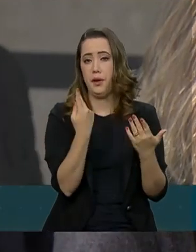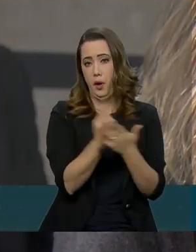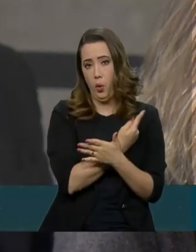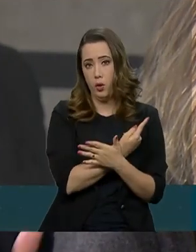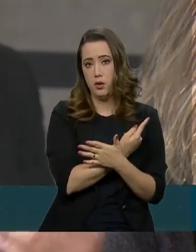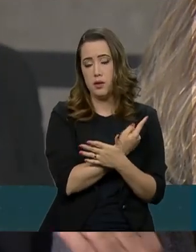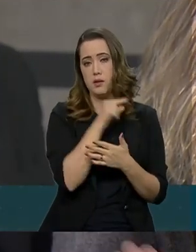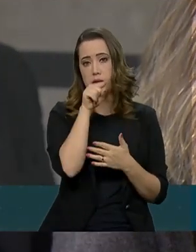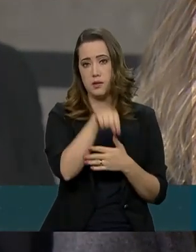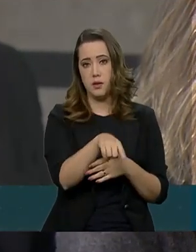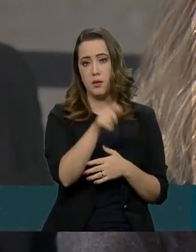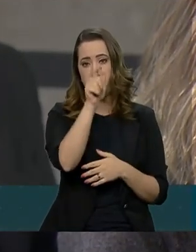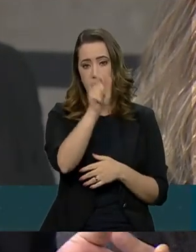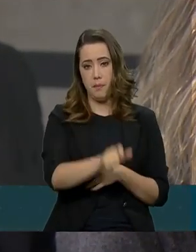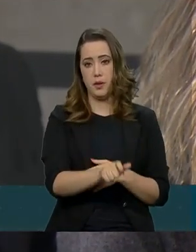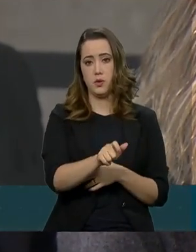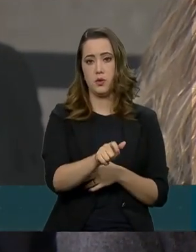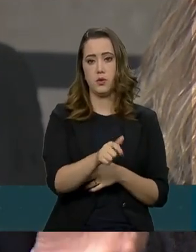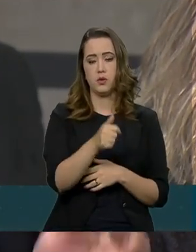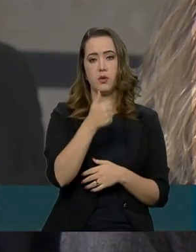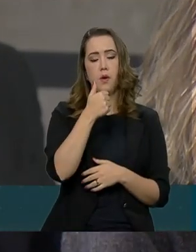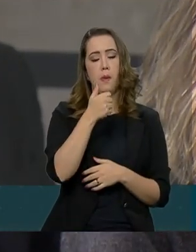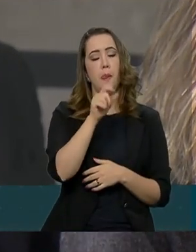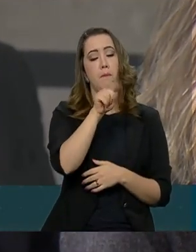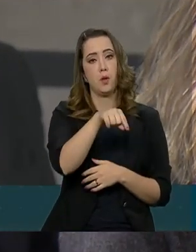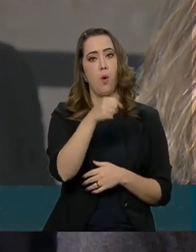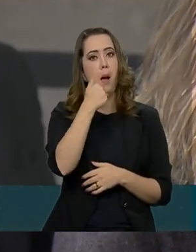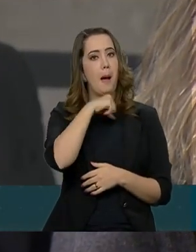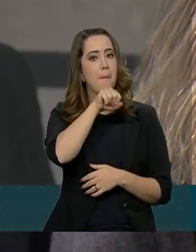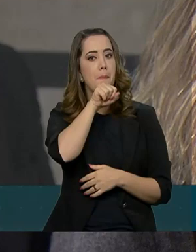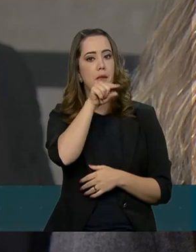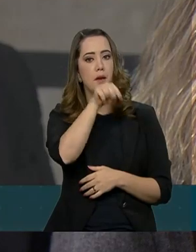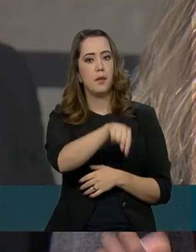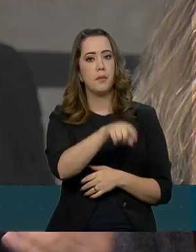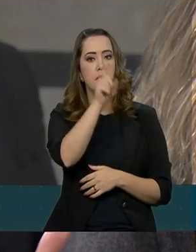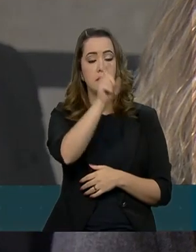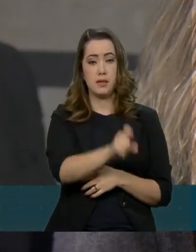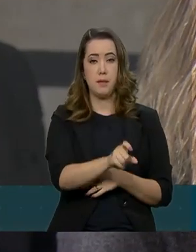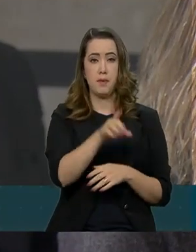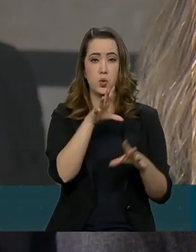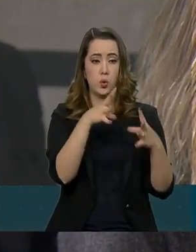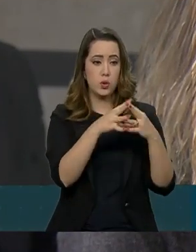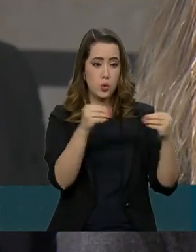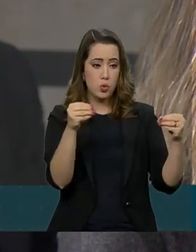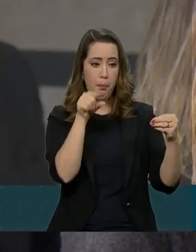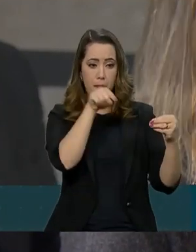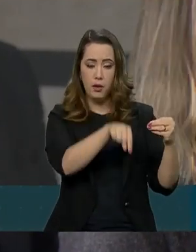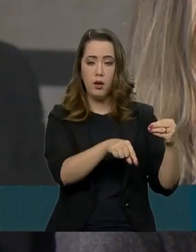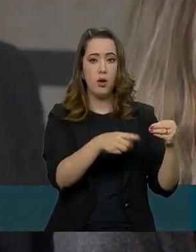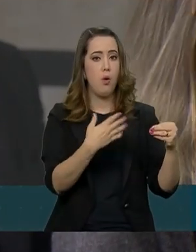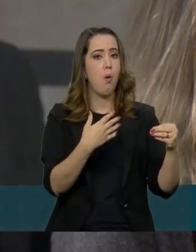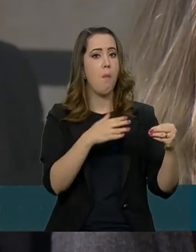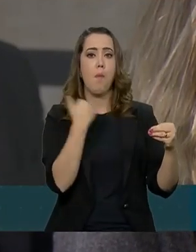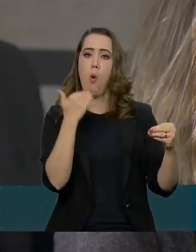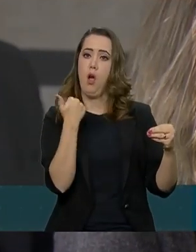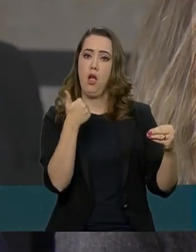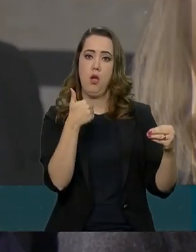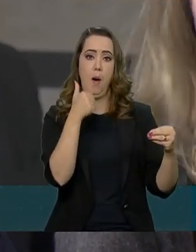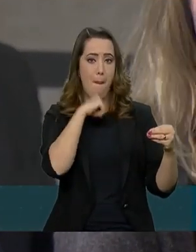a mãe desse desaparecido político morreu com 105 anos de idade, sem saber o destino do filho,